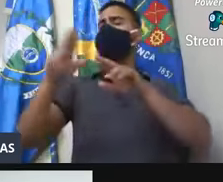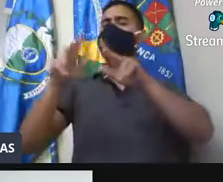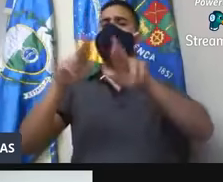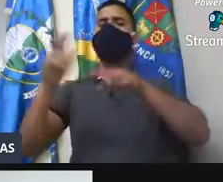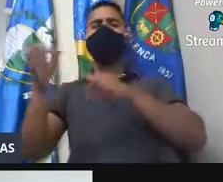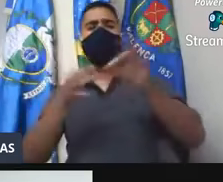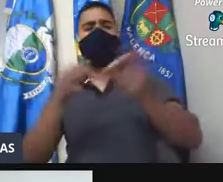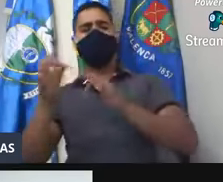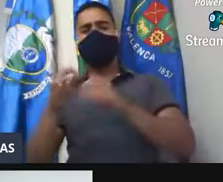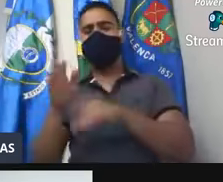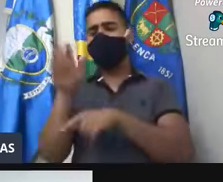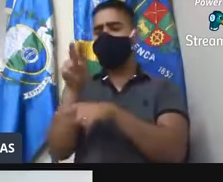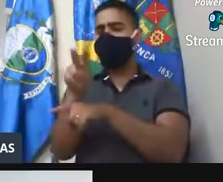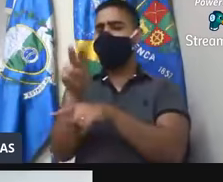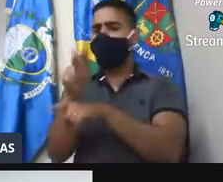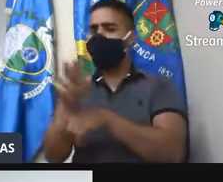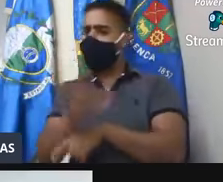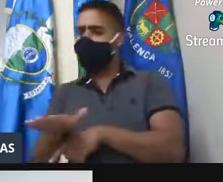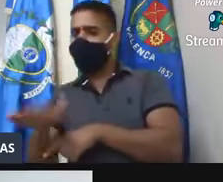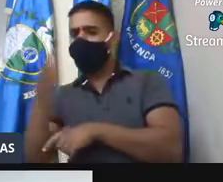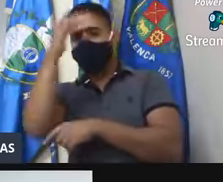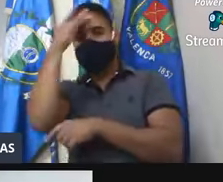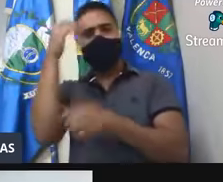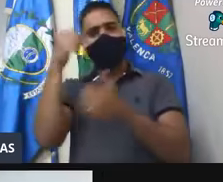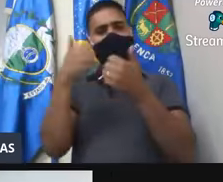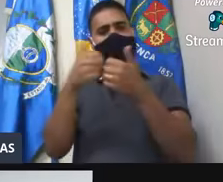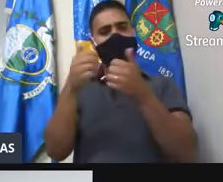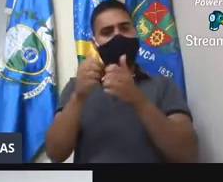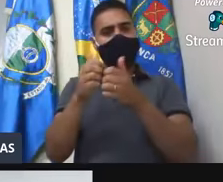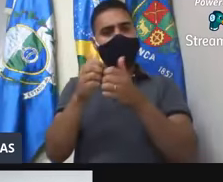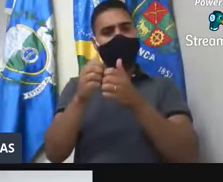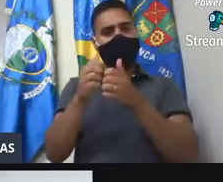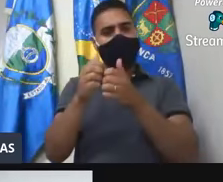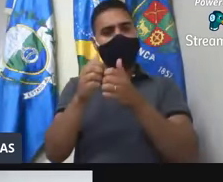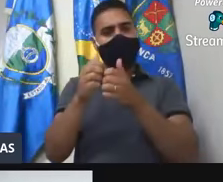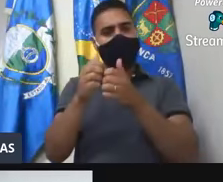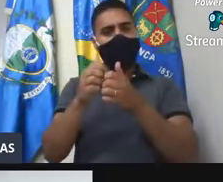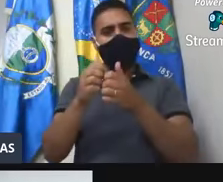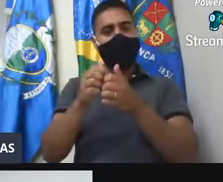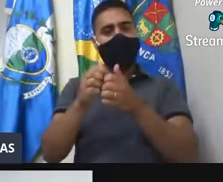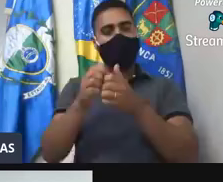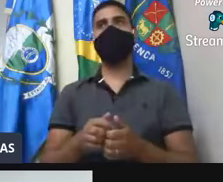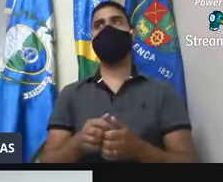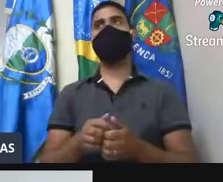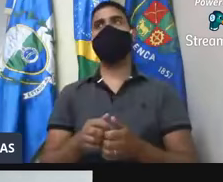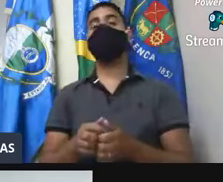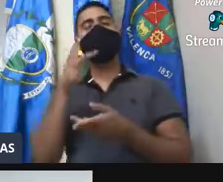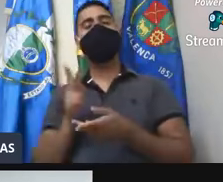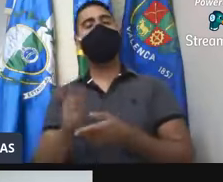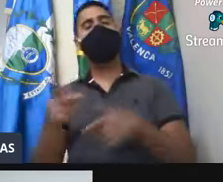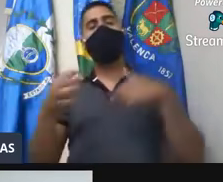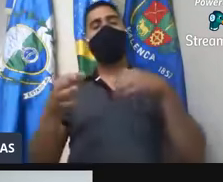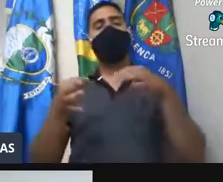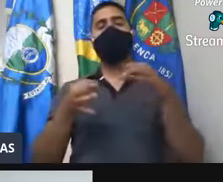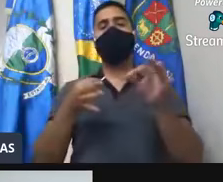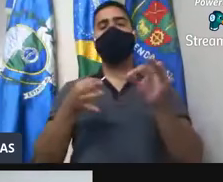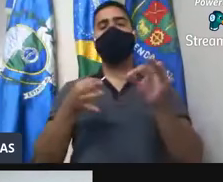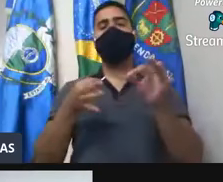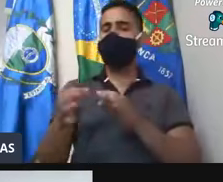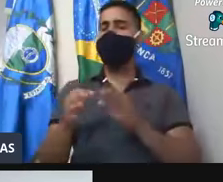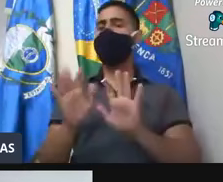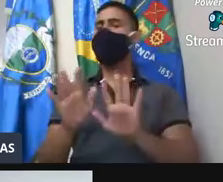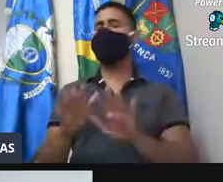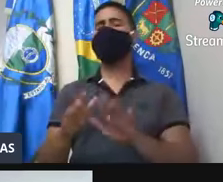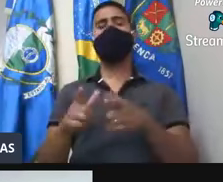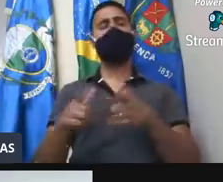atendimento a menores que têm com base de futebol e times amadores. A dificuldade para a manutenção desses projetos é muito grande,